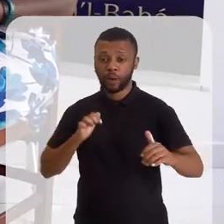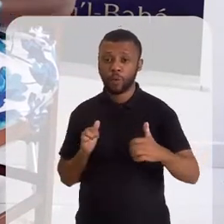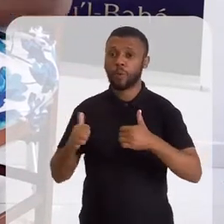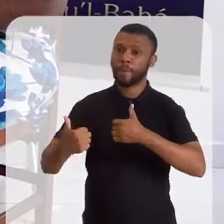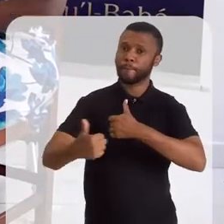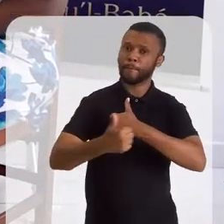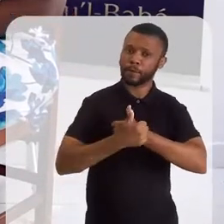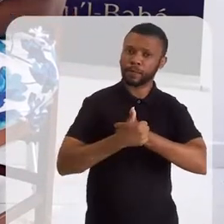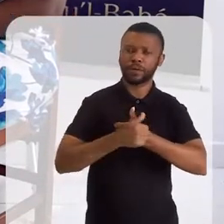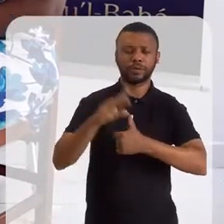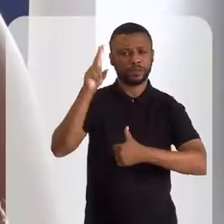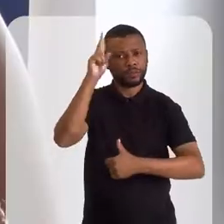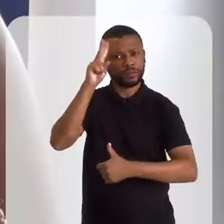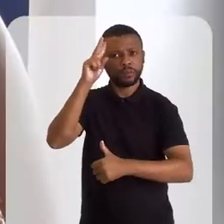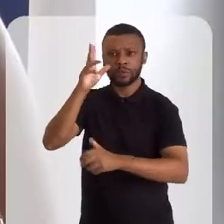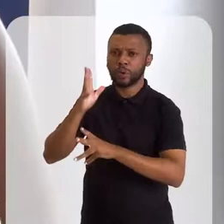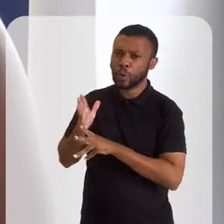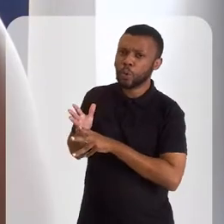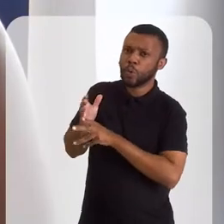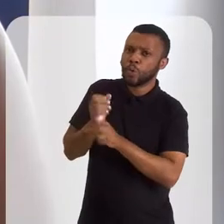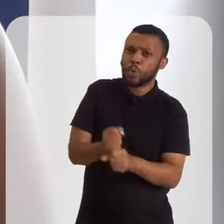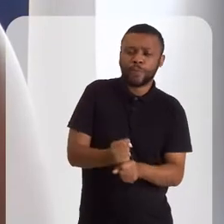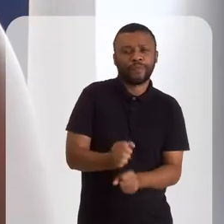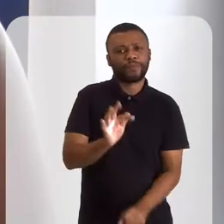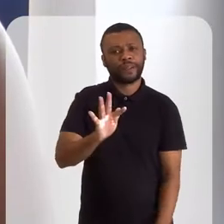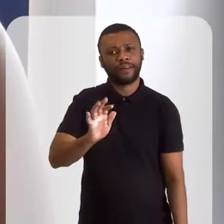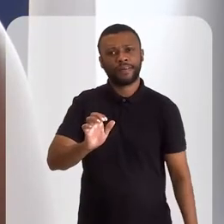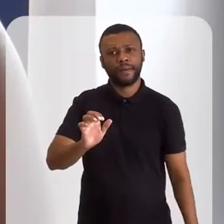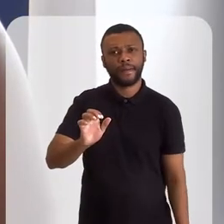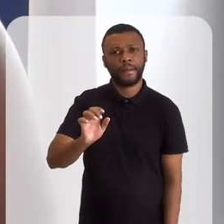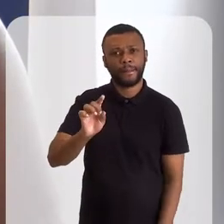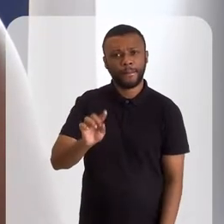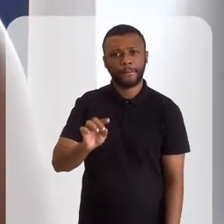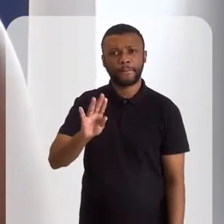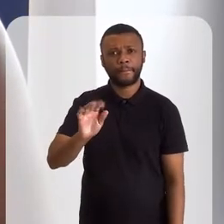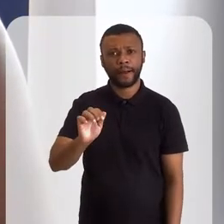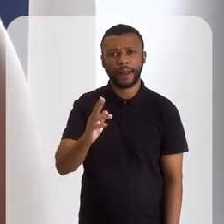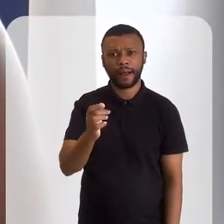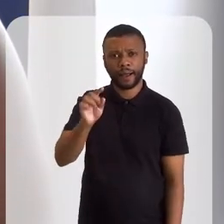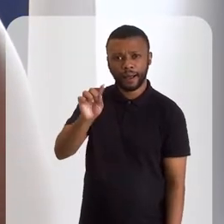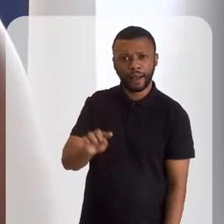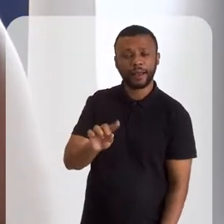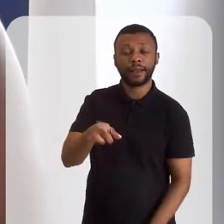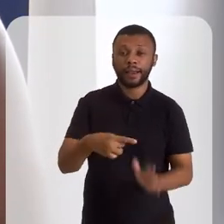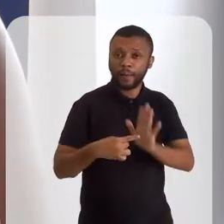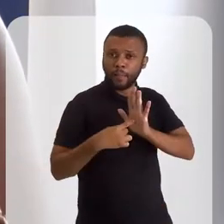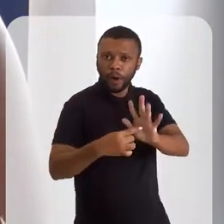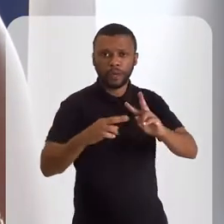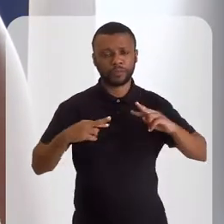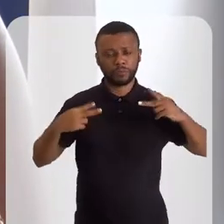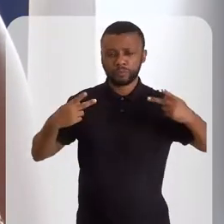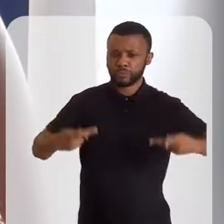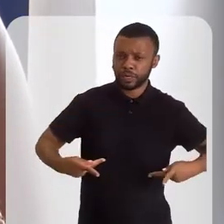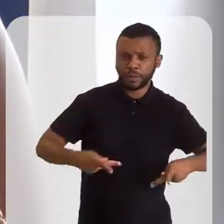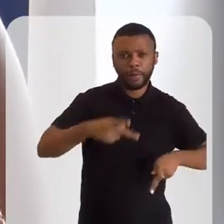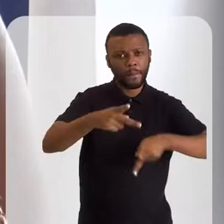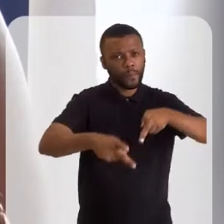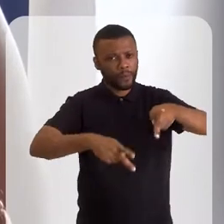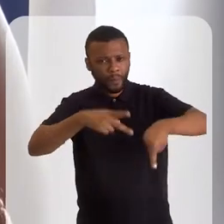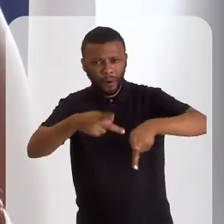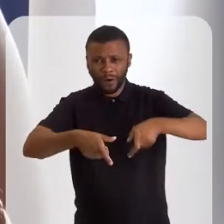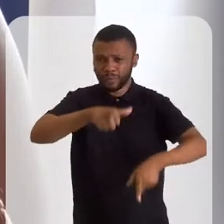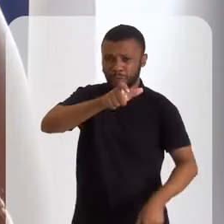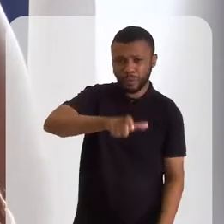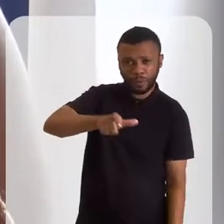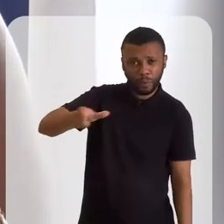protagonismo das histórias, a fé Bahá'u'llá traz isso muito, assim, para a humanidade, principalmente a essa época.